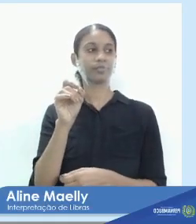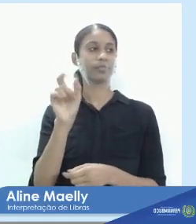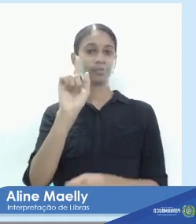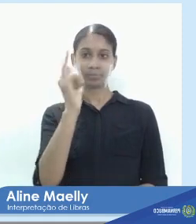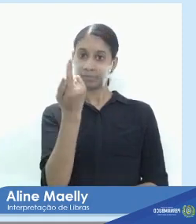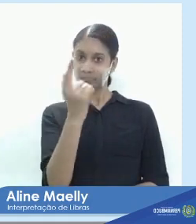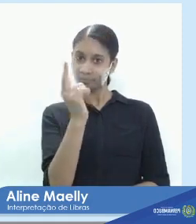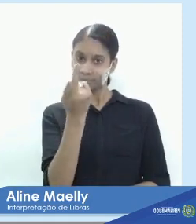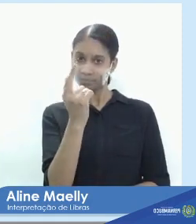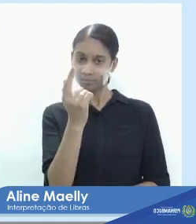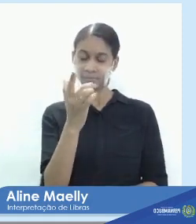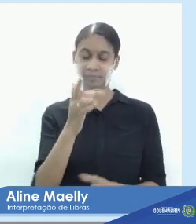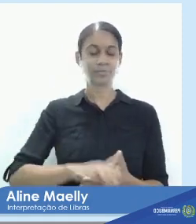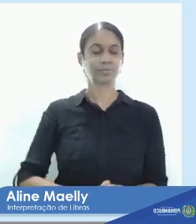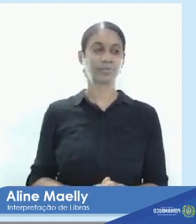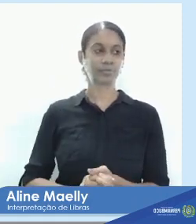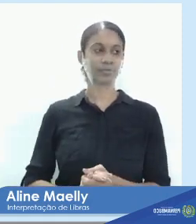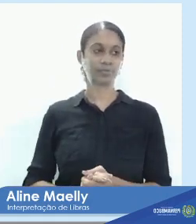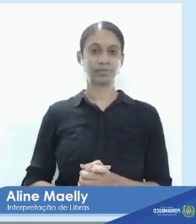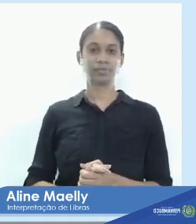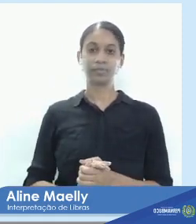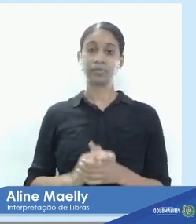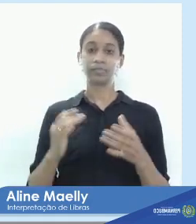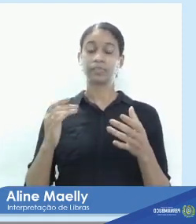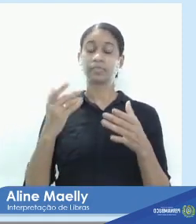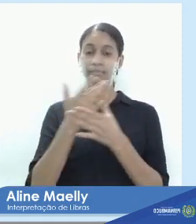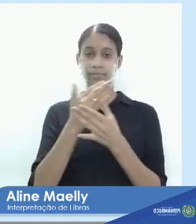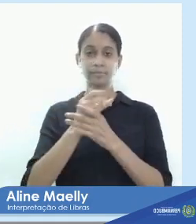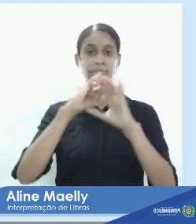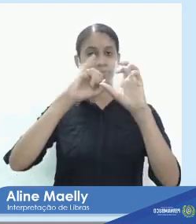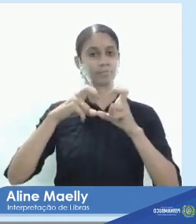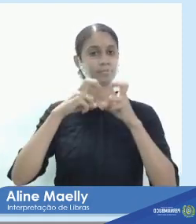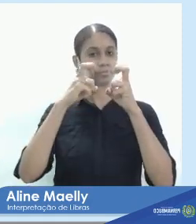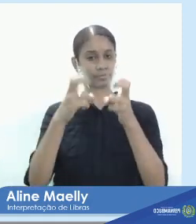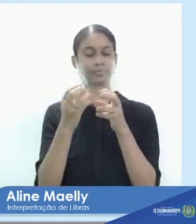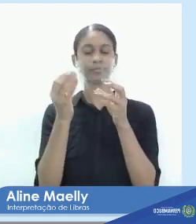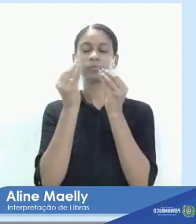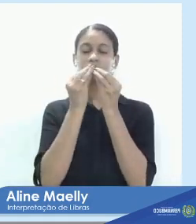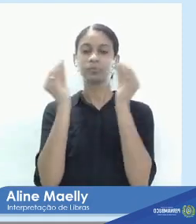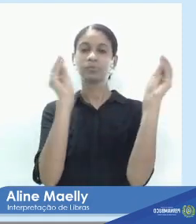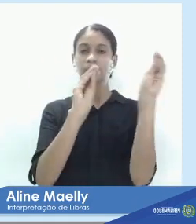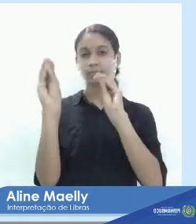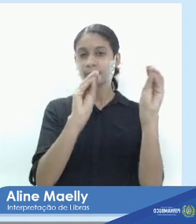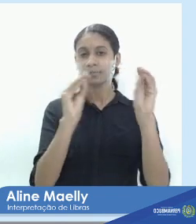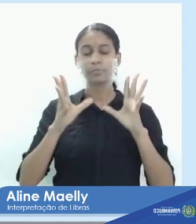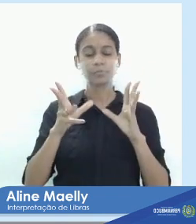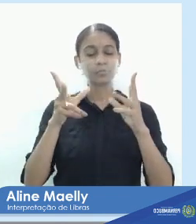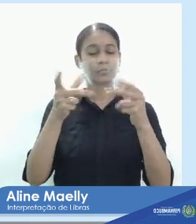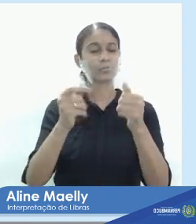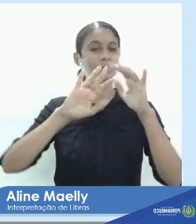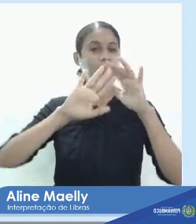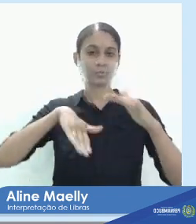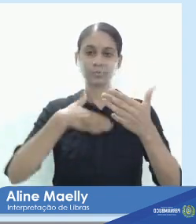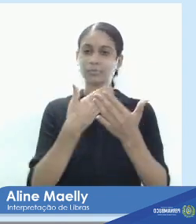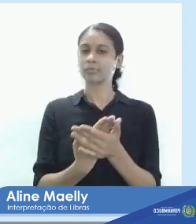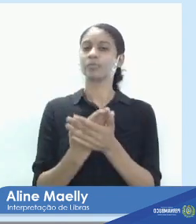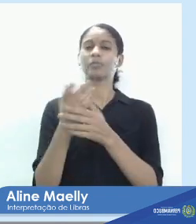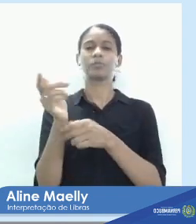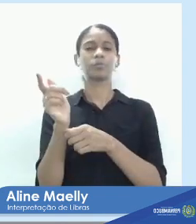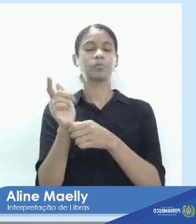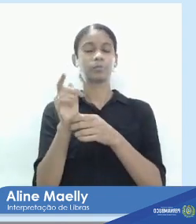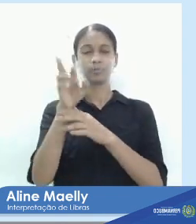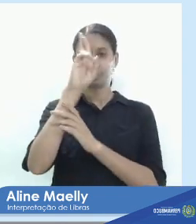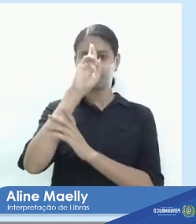José David Gil Rodrigues, em Jabotão dos Guarados. Beijo grande aí a toda a comunidade escolar, gestão,